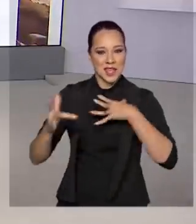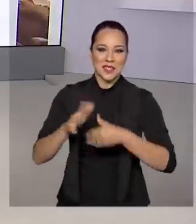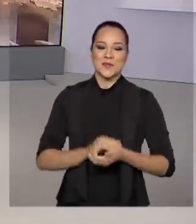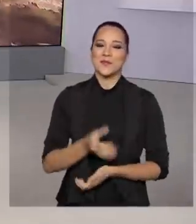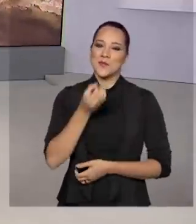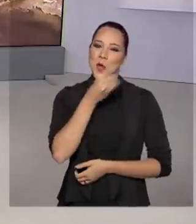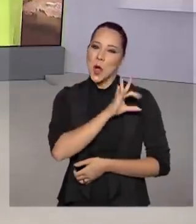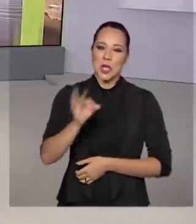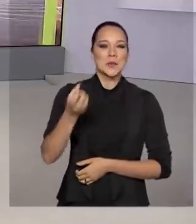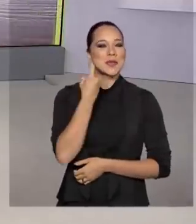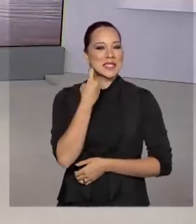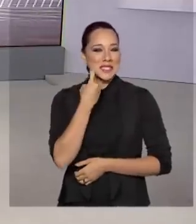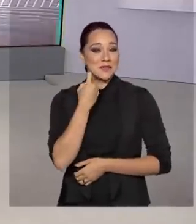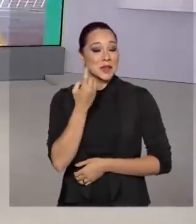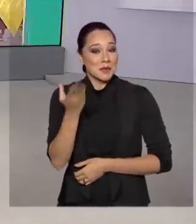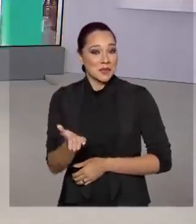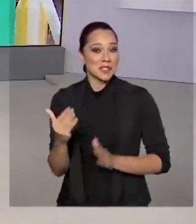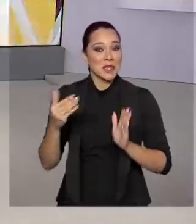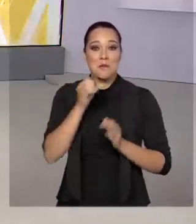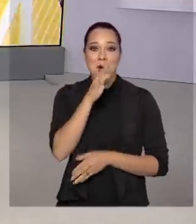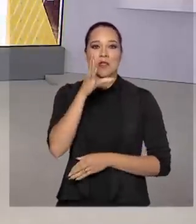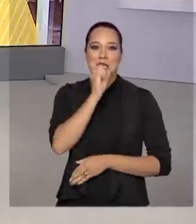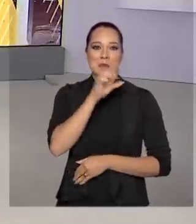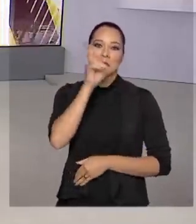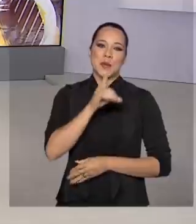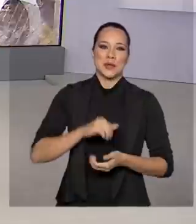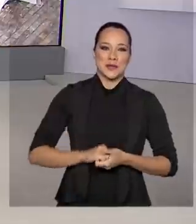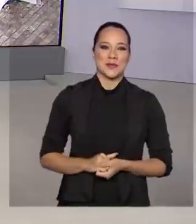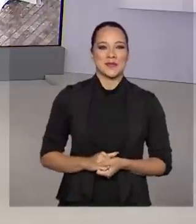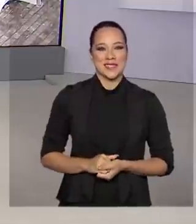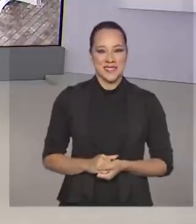redes sociais. Uma ótima sexta-feira para você e bom fim de semana.